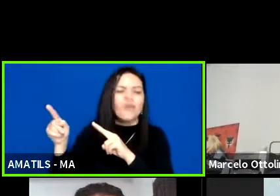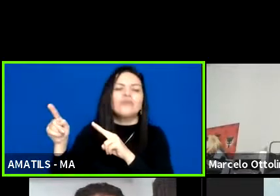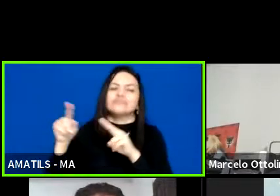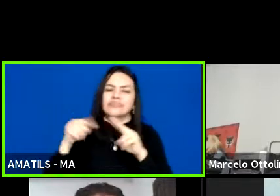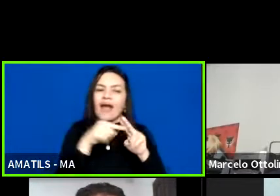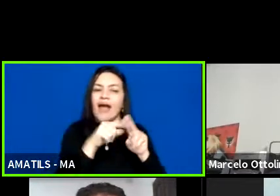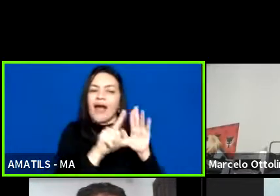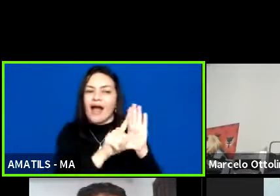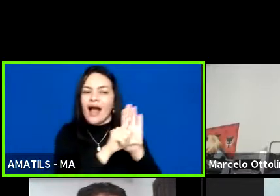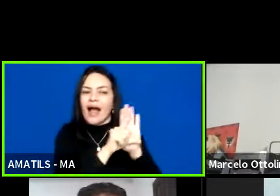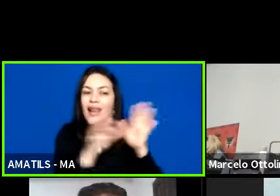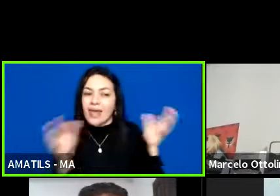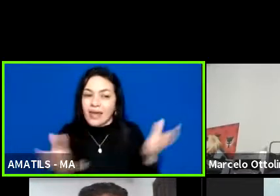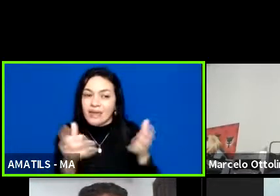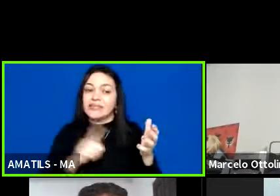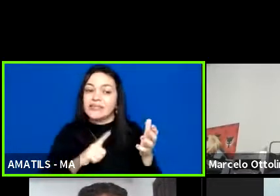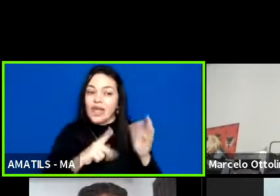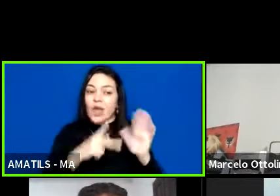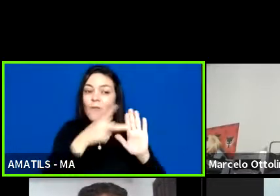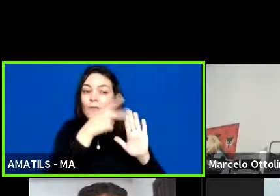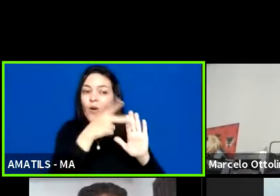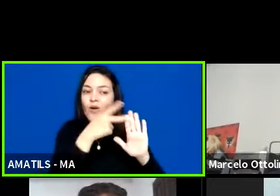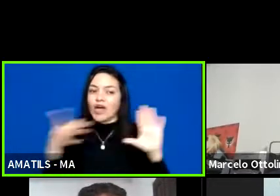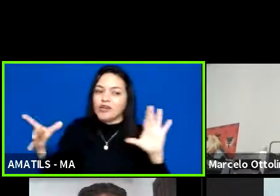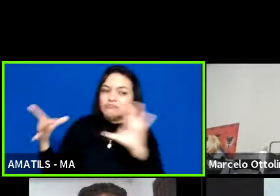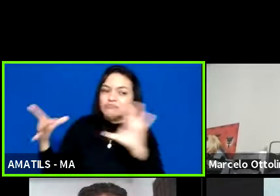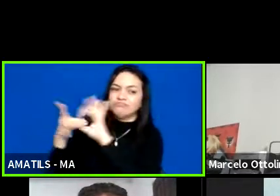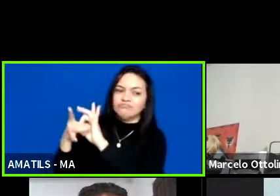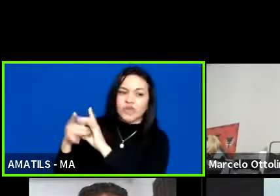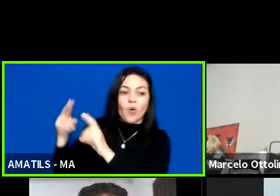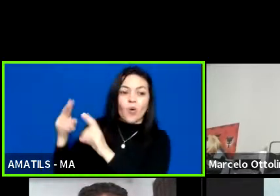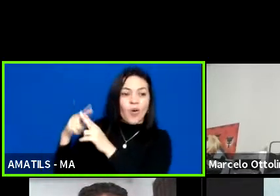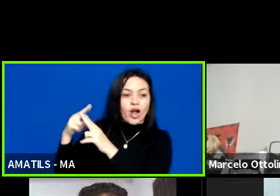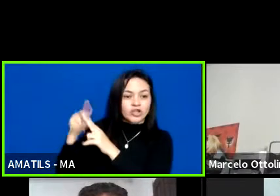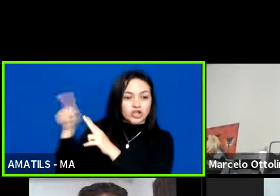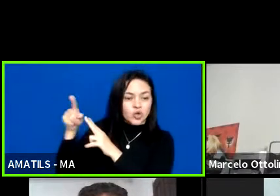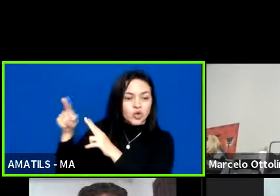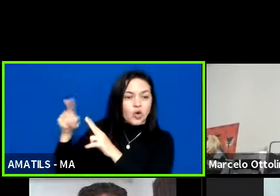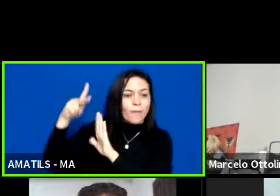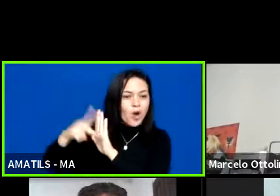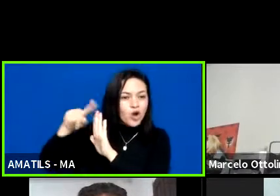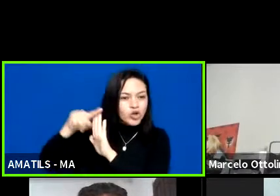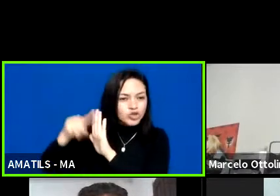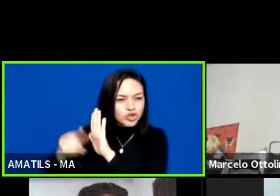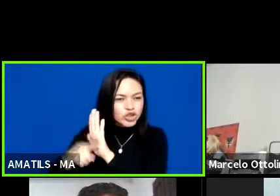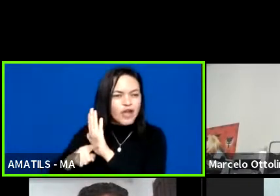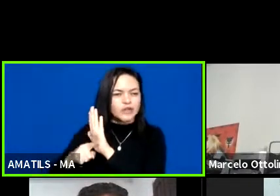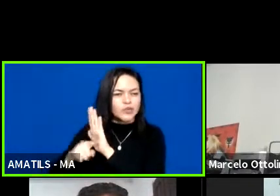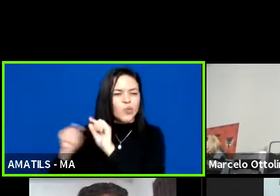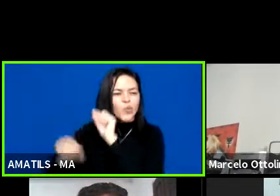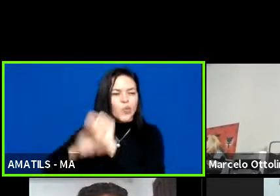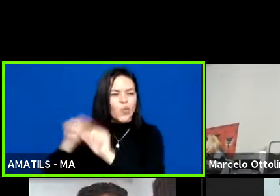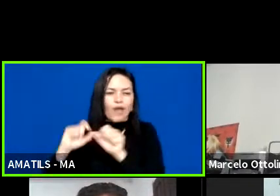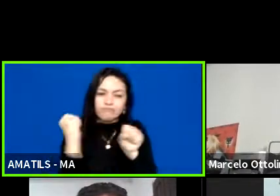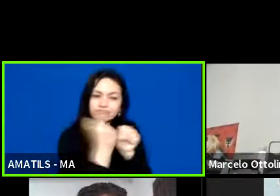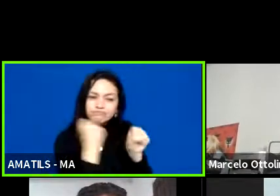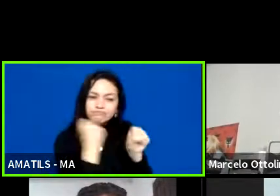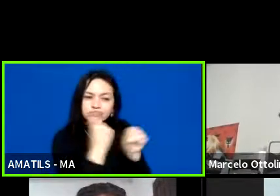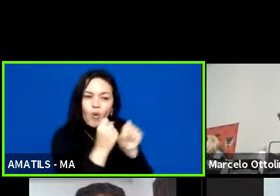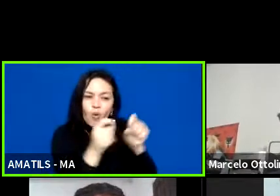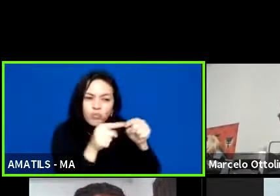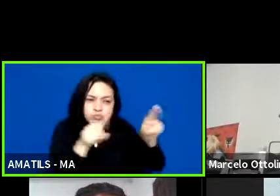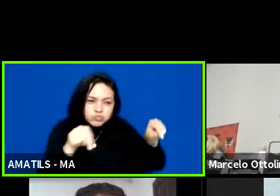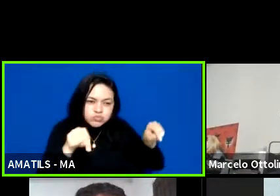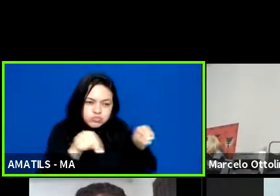firmada com a Caixa Econômica justamente para projetos que tratam dessa situação de construção ampliação e recuperação de instalações esportivas mas